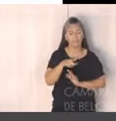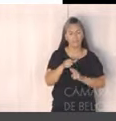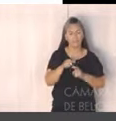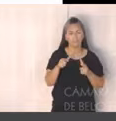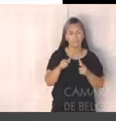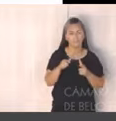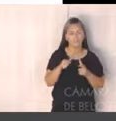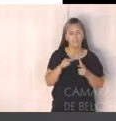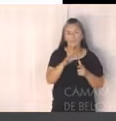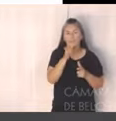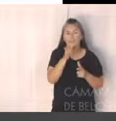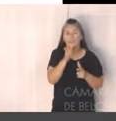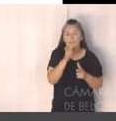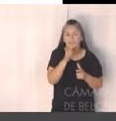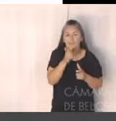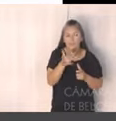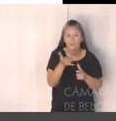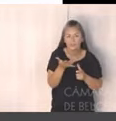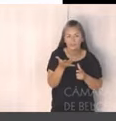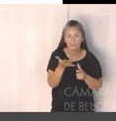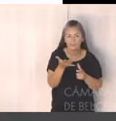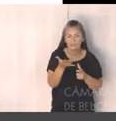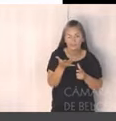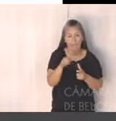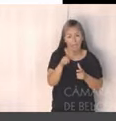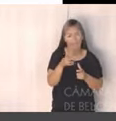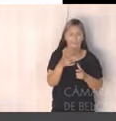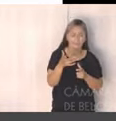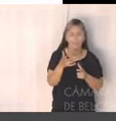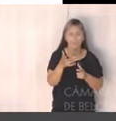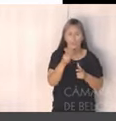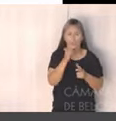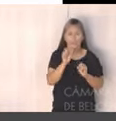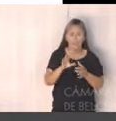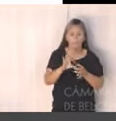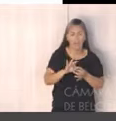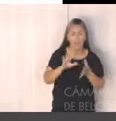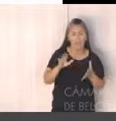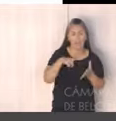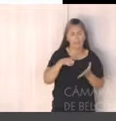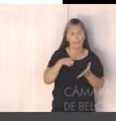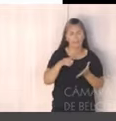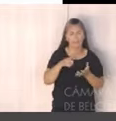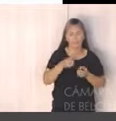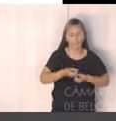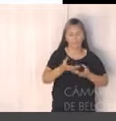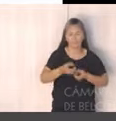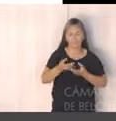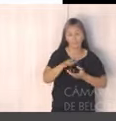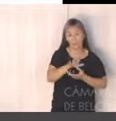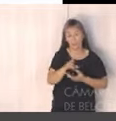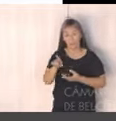Eles são mais livres para a utilização, para a aplicação deles, enquanto os recursos